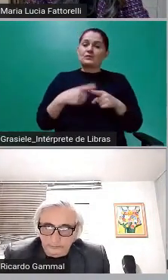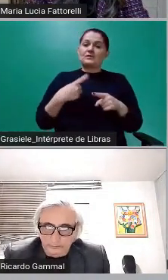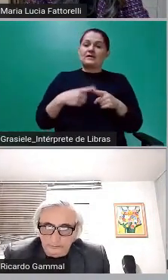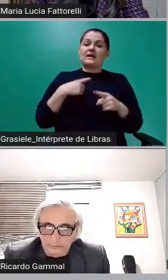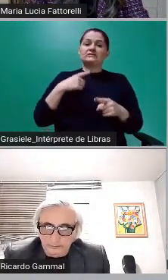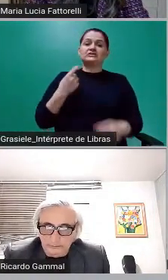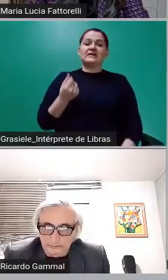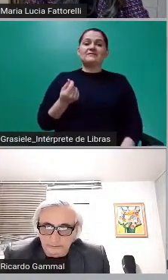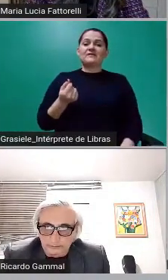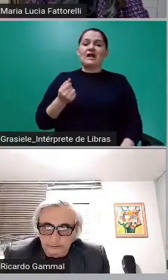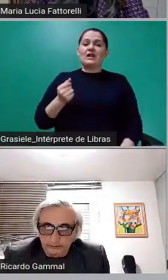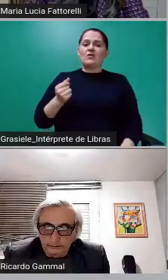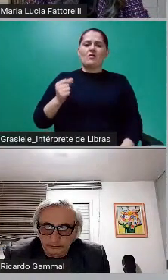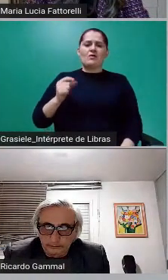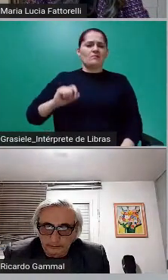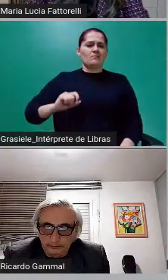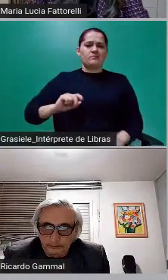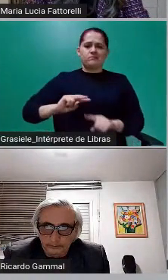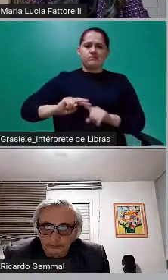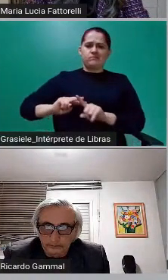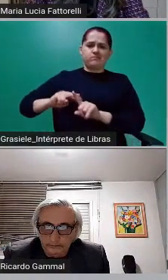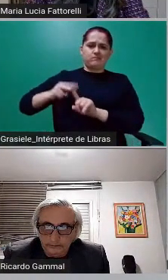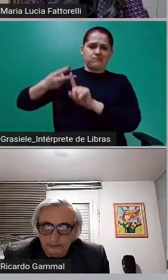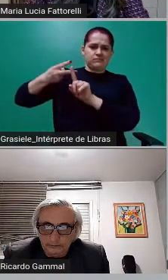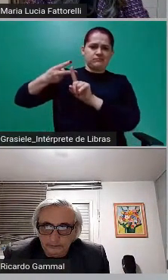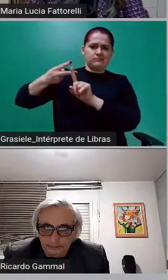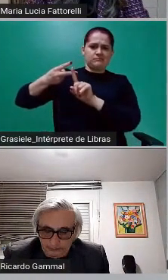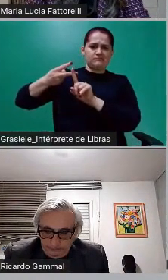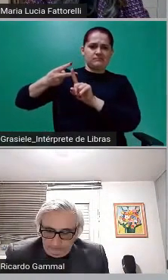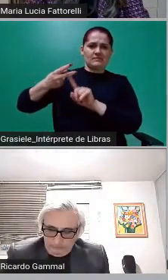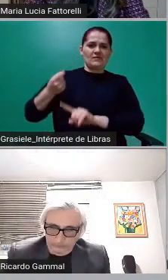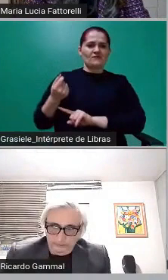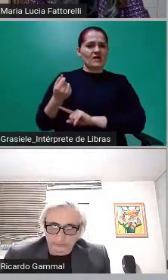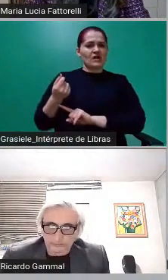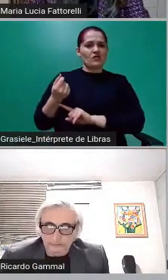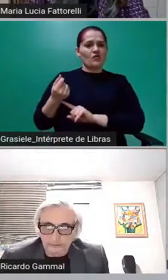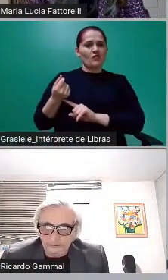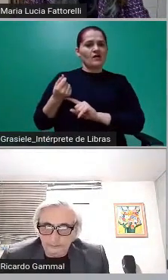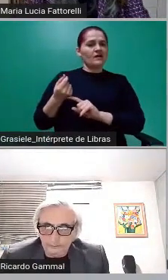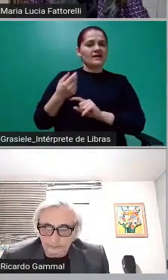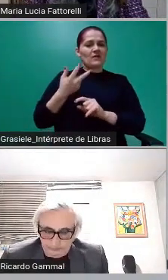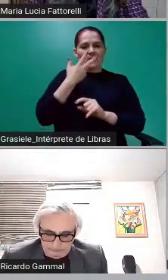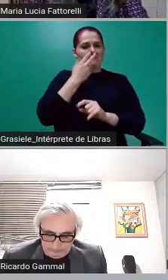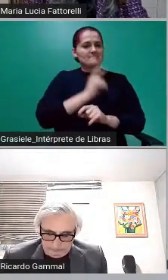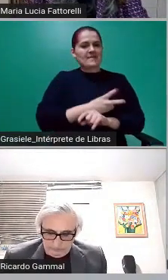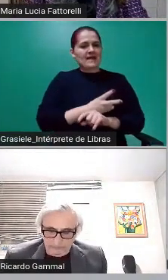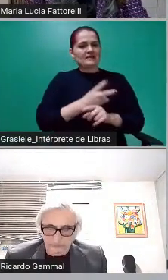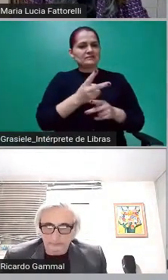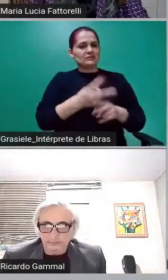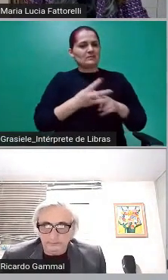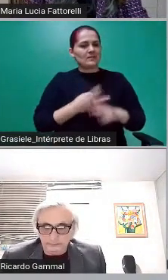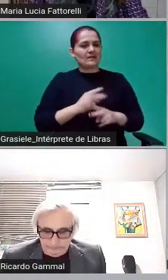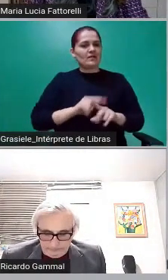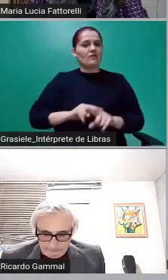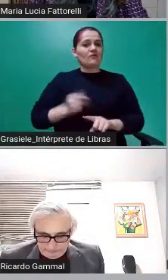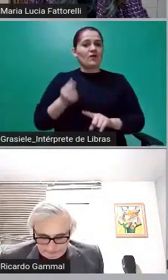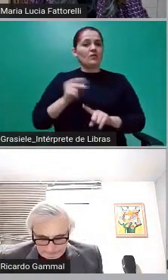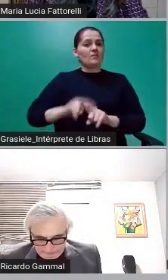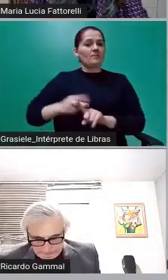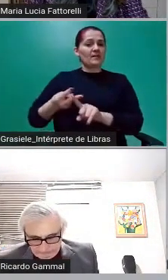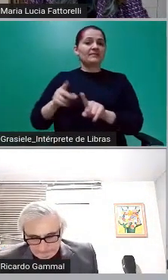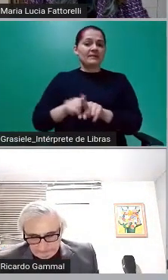uma correção muito absurda dos valores dos precatórios e ainda duplicavam esses precatórios.